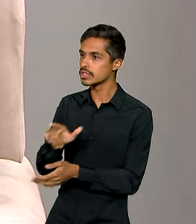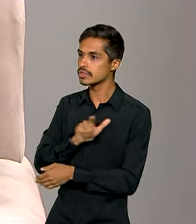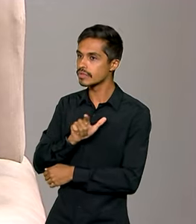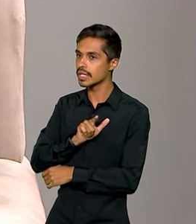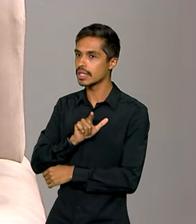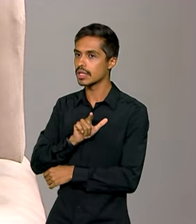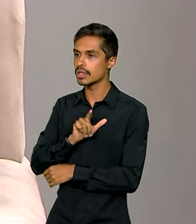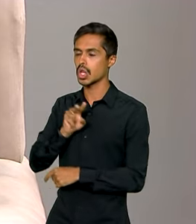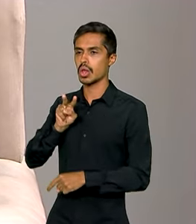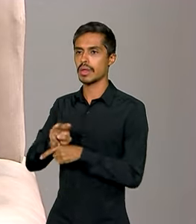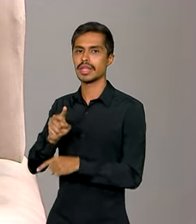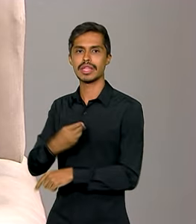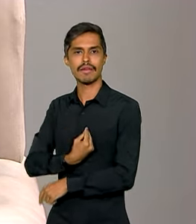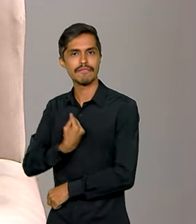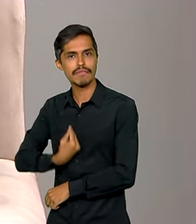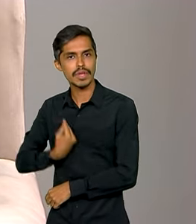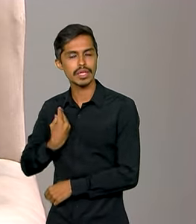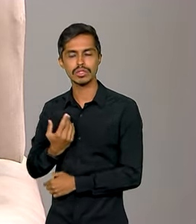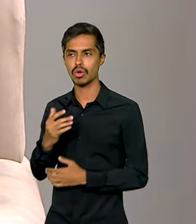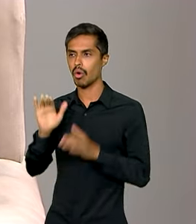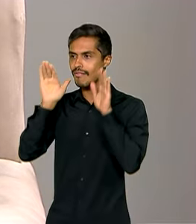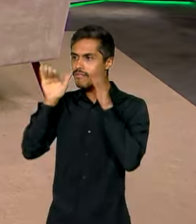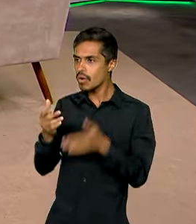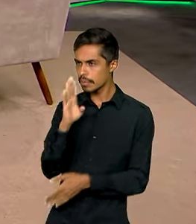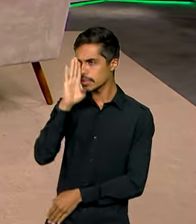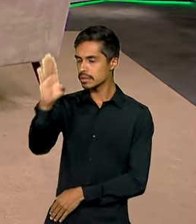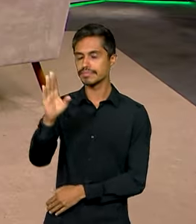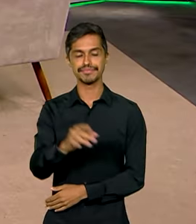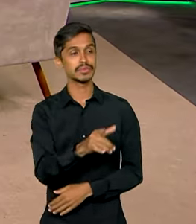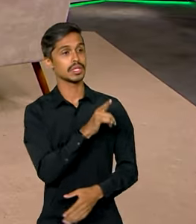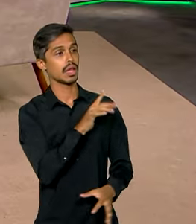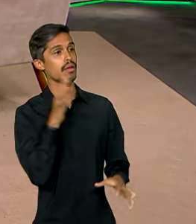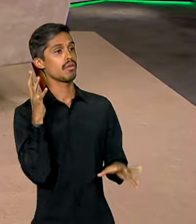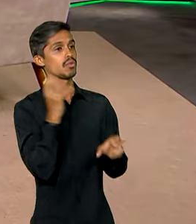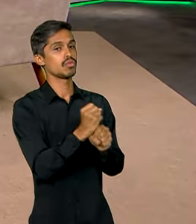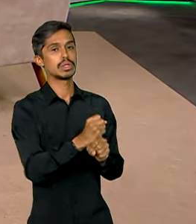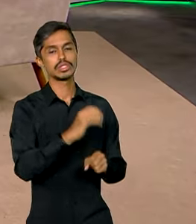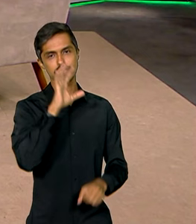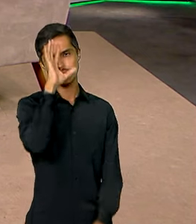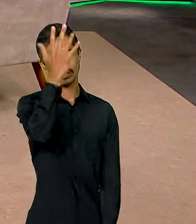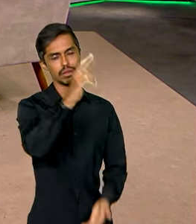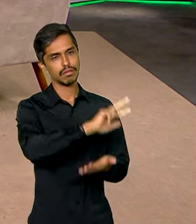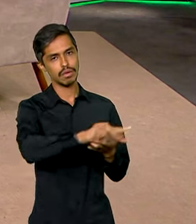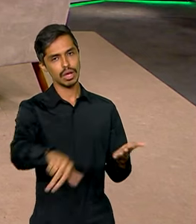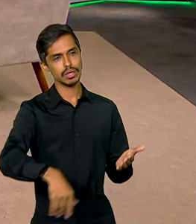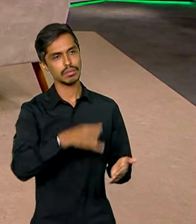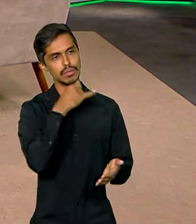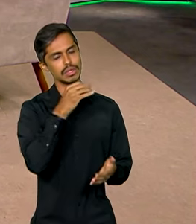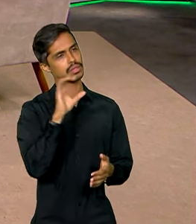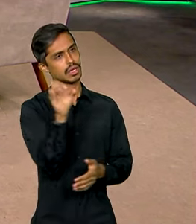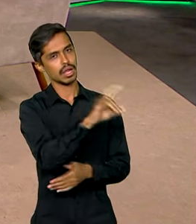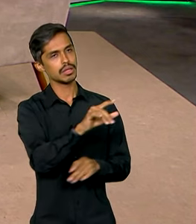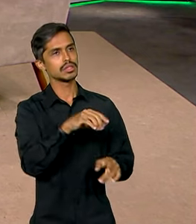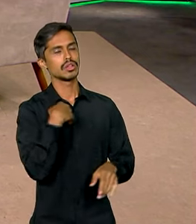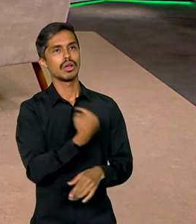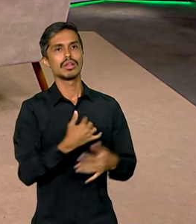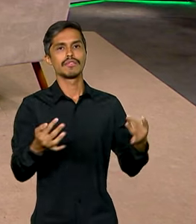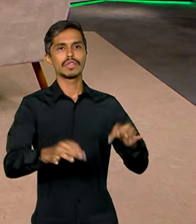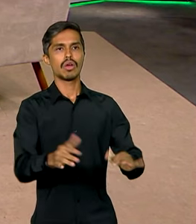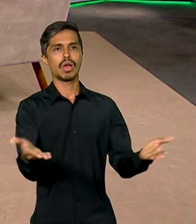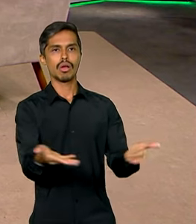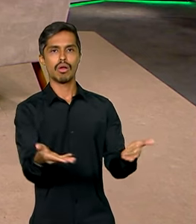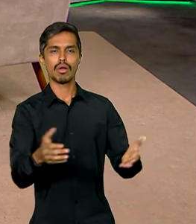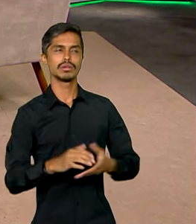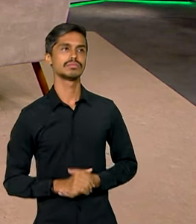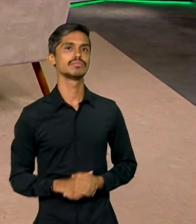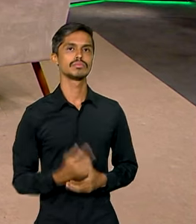preservação da vida um foco central? São um conjunto de medidas. Claro, por exemplo, nós estamos finalizando agora